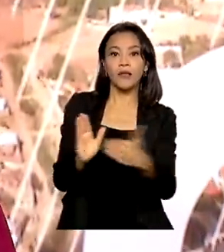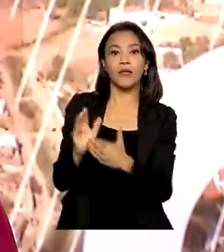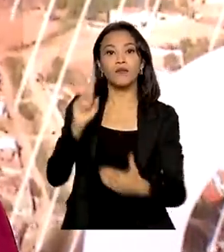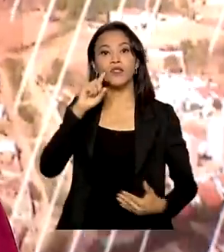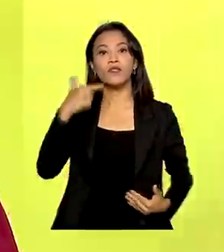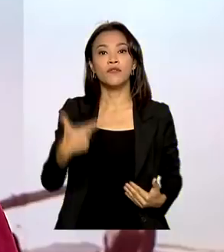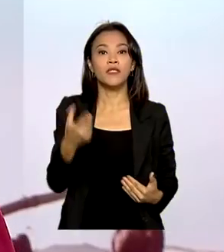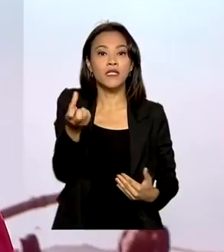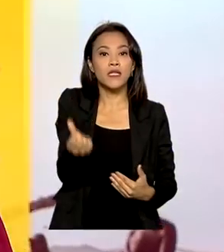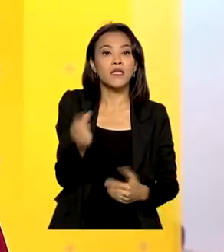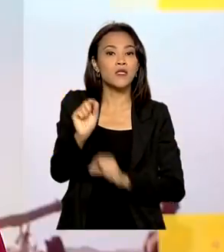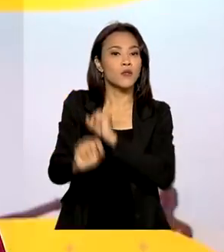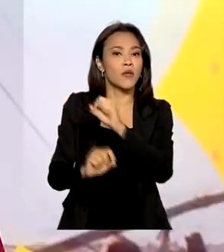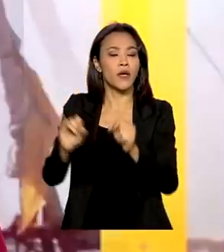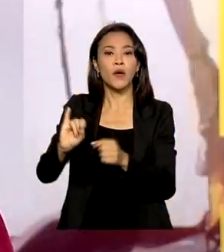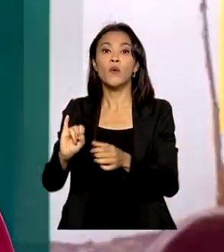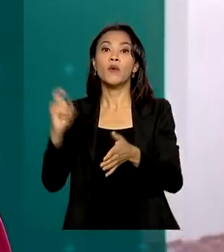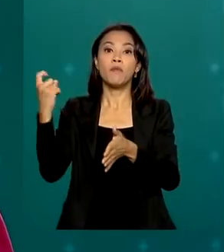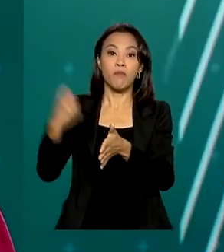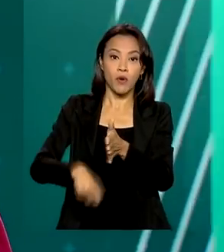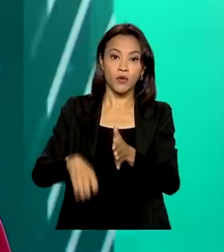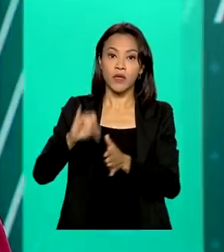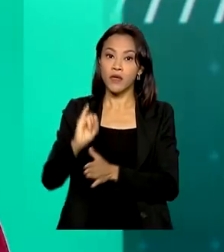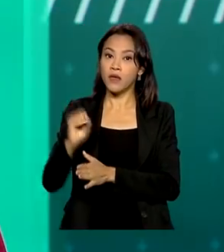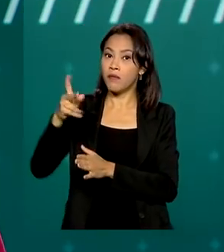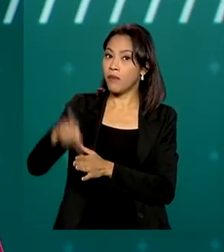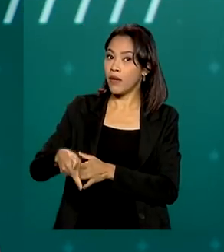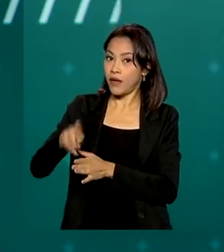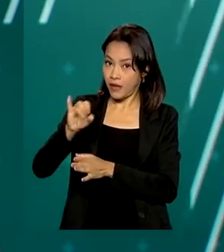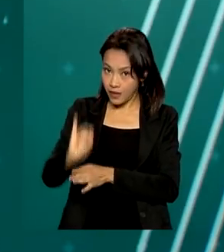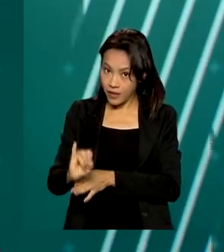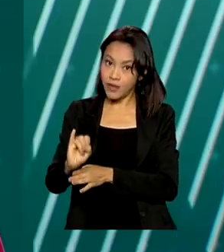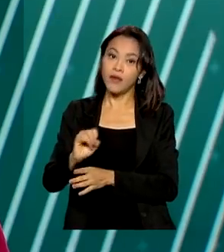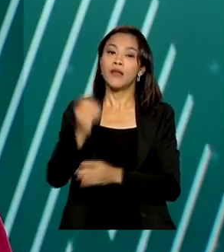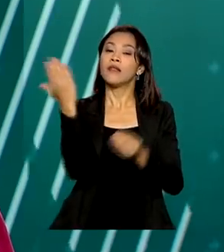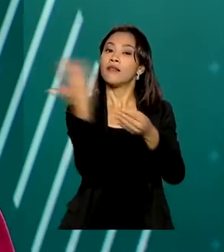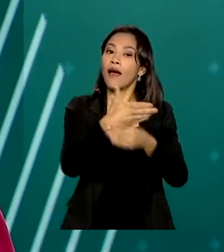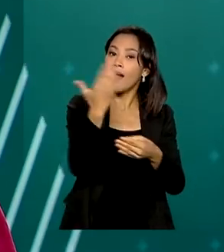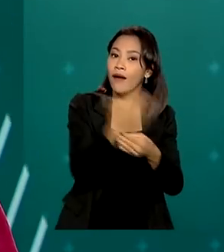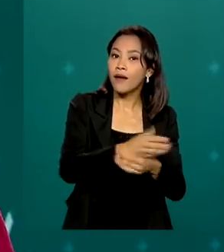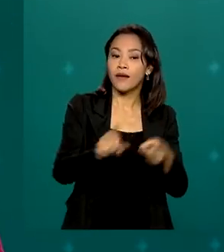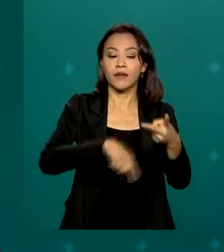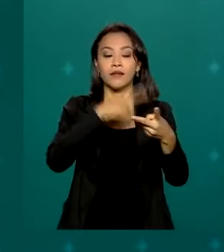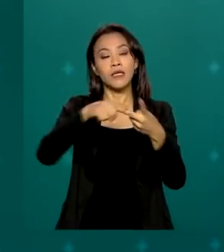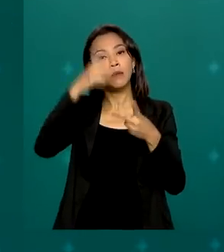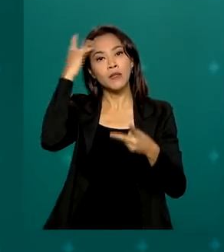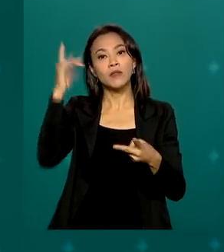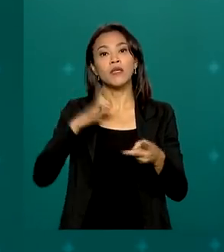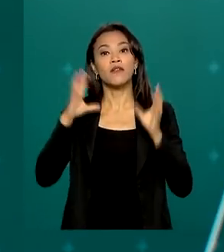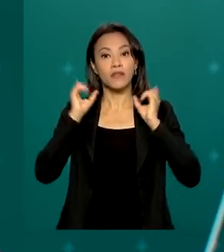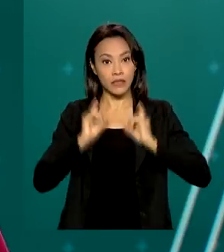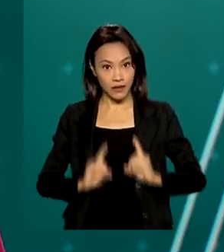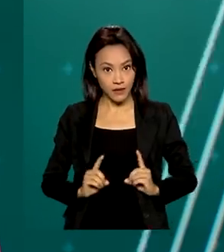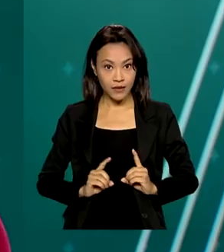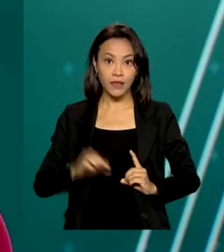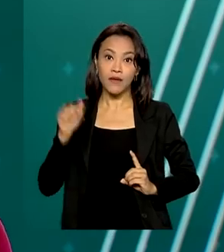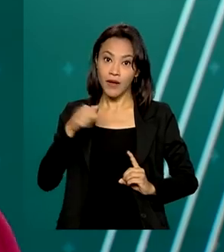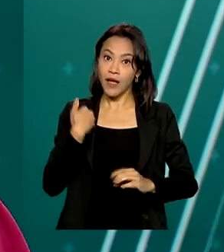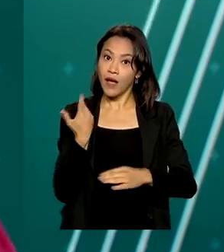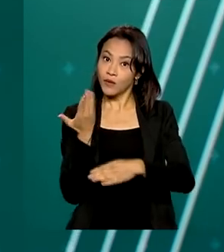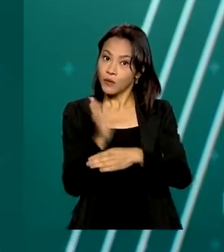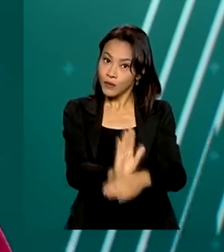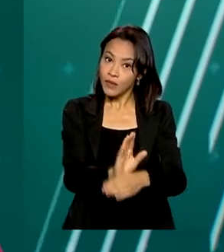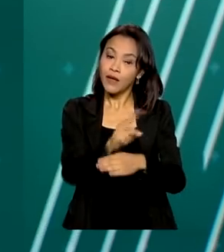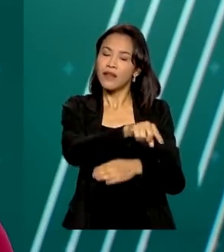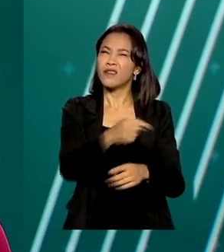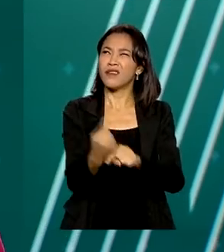sobre produtos industrializados na compra de carros por taxistas e pessoas com deficiência. Desta vez, o benefício que